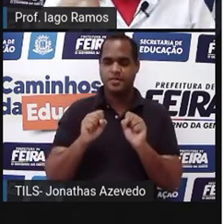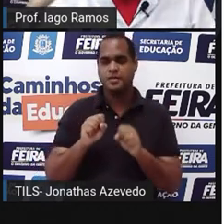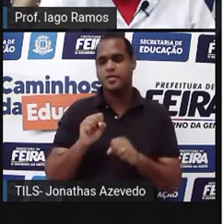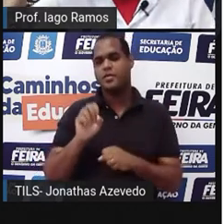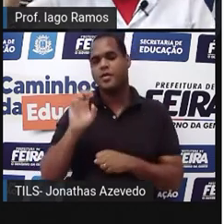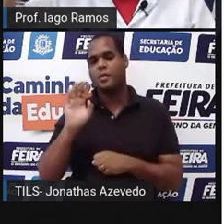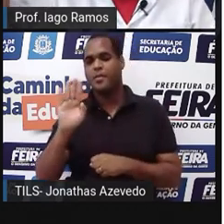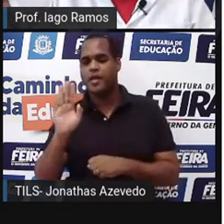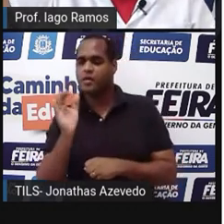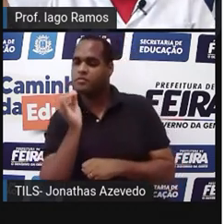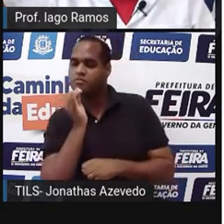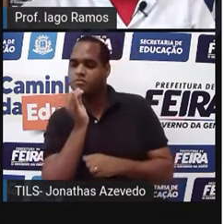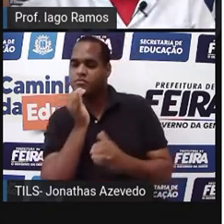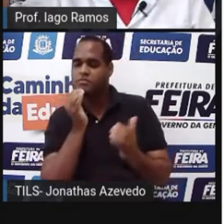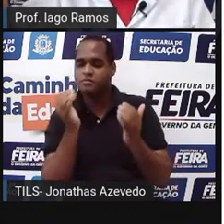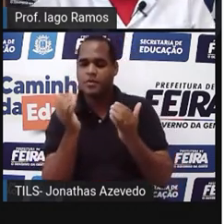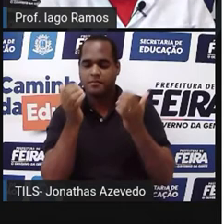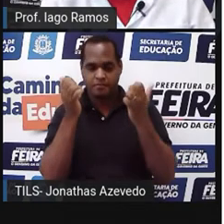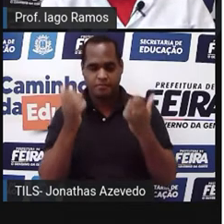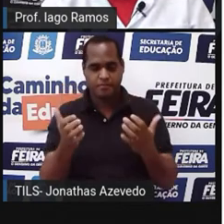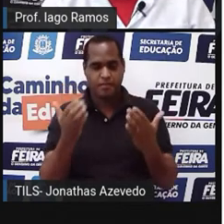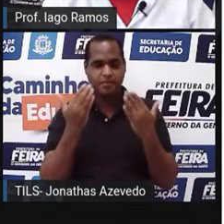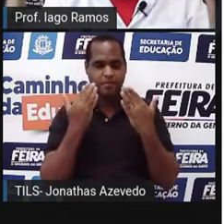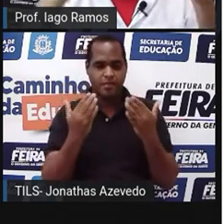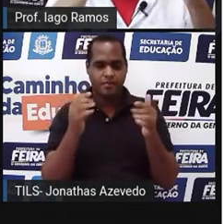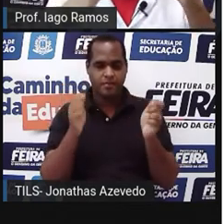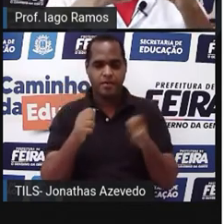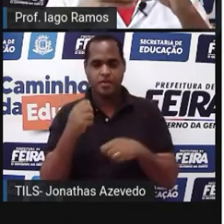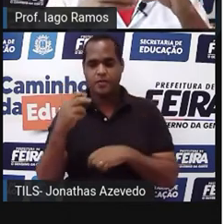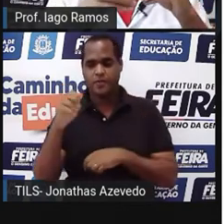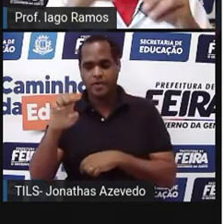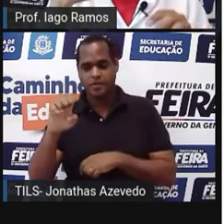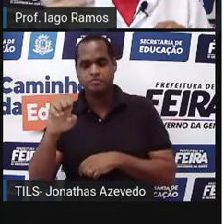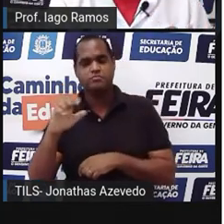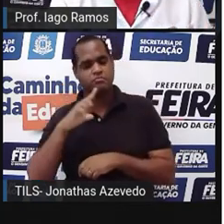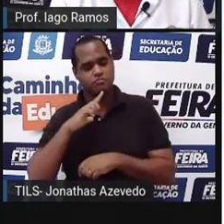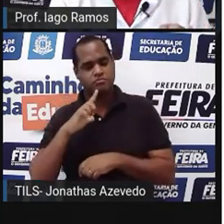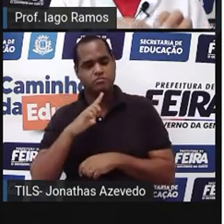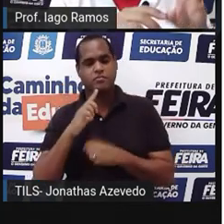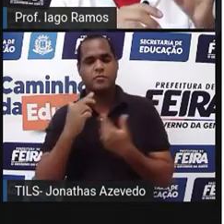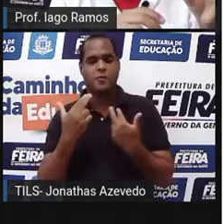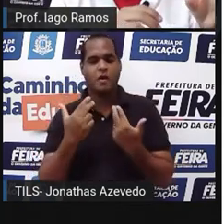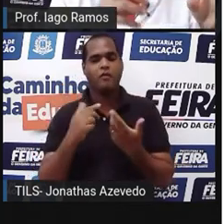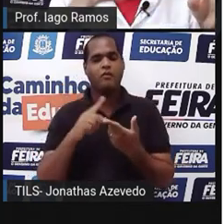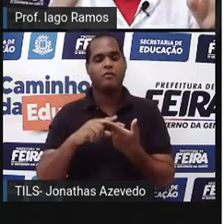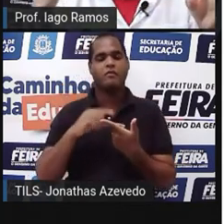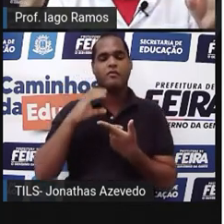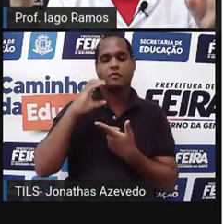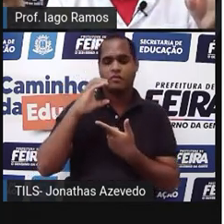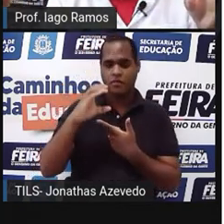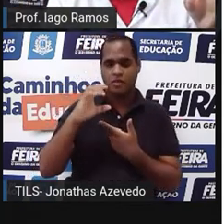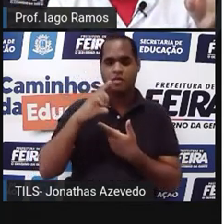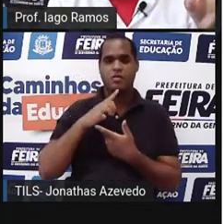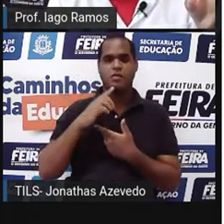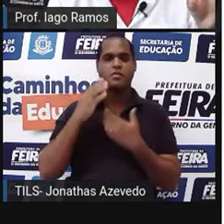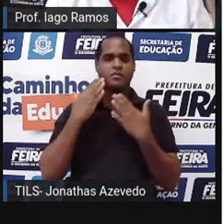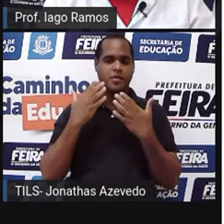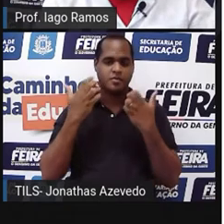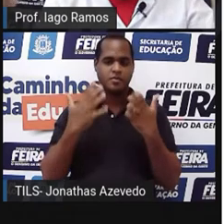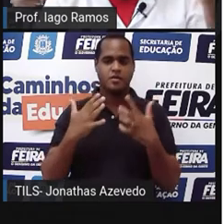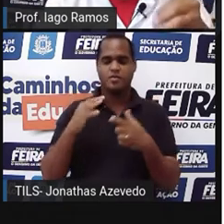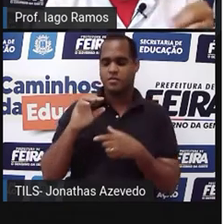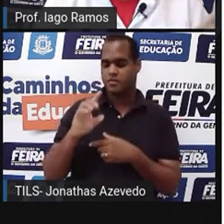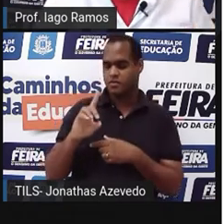corresponde no triângulo maior ao E, mesma medida. O C corresponde no maior ao D,